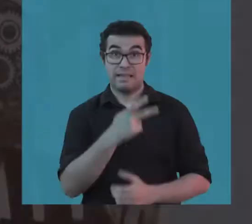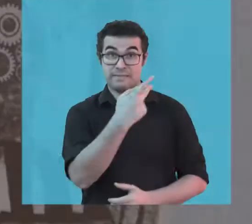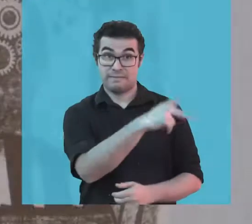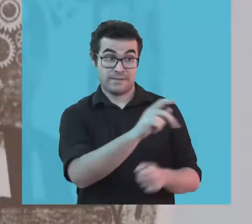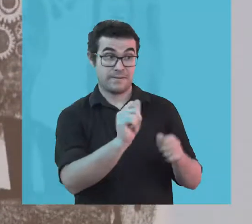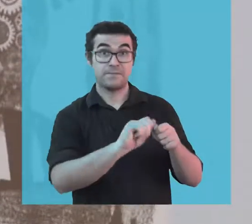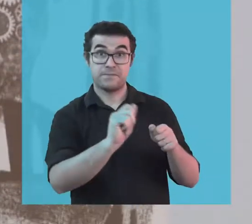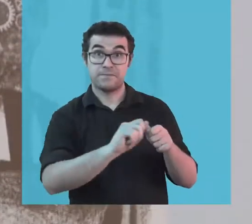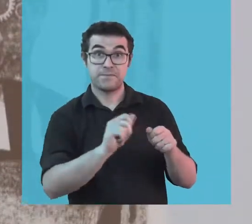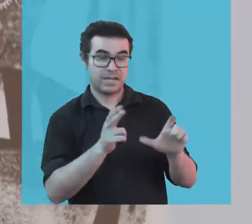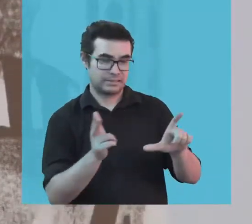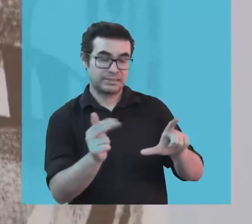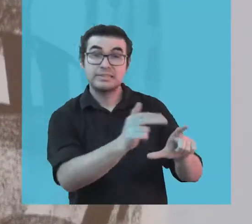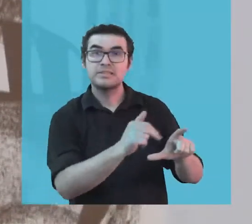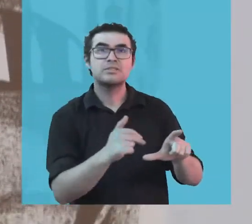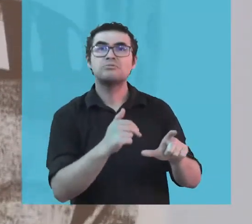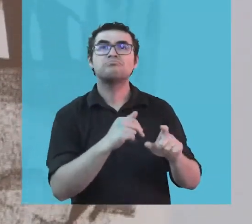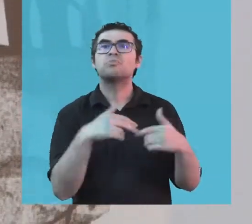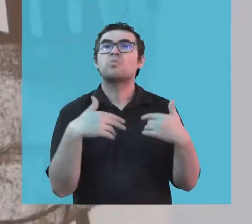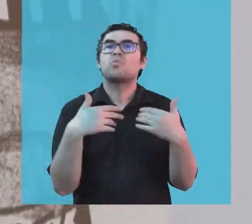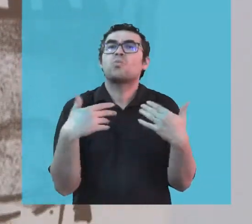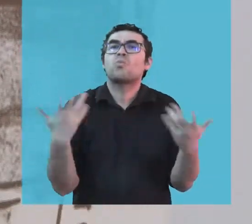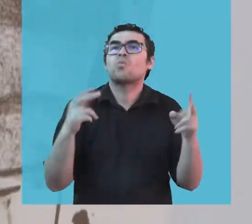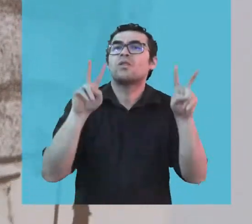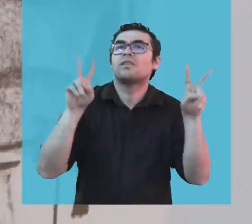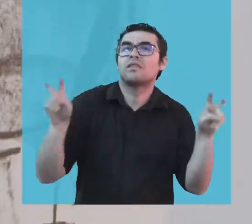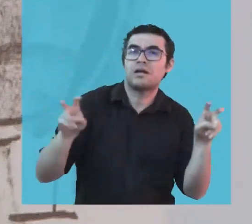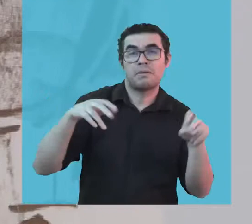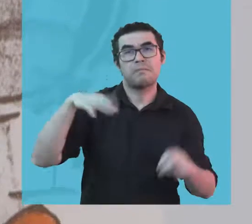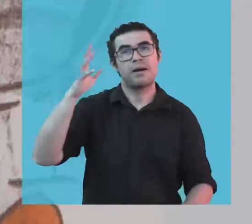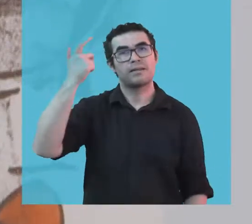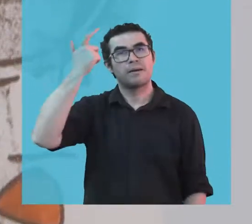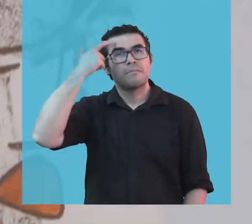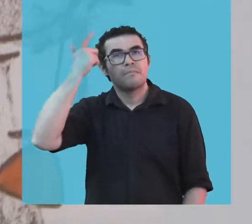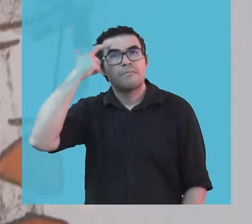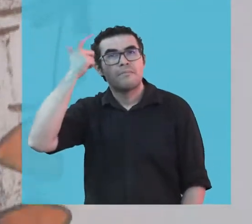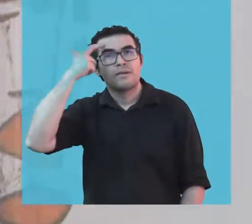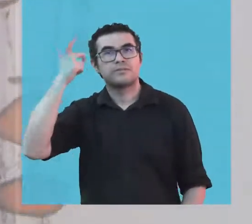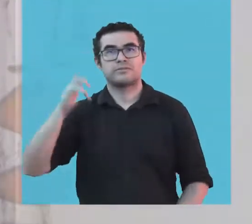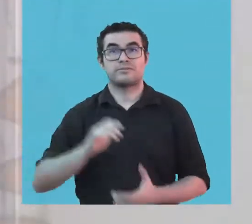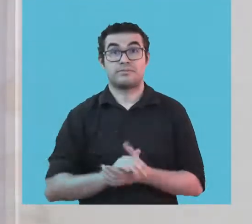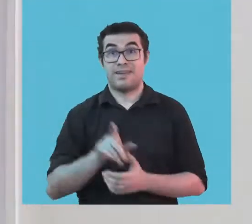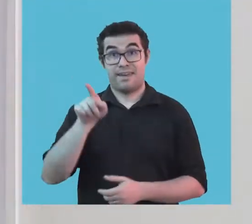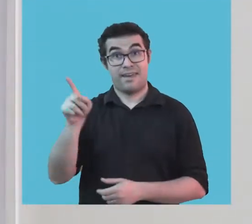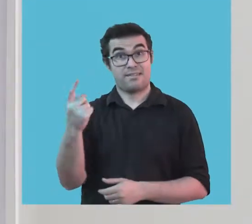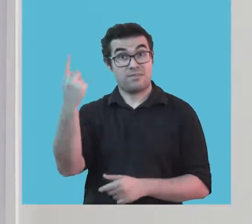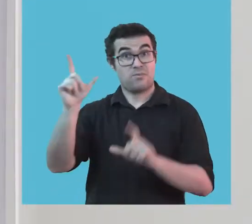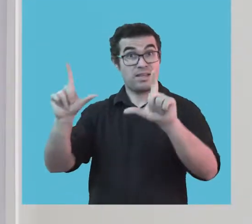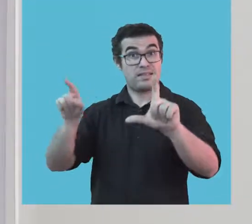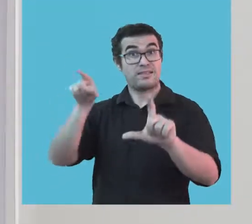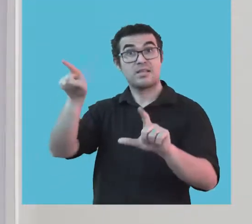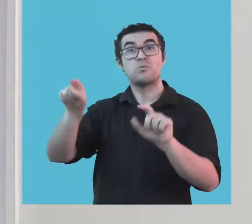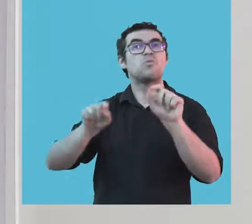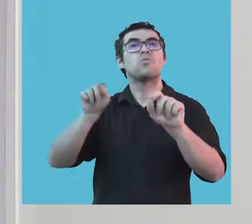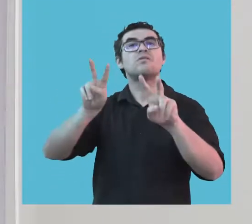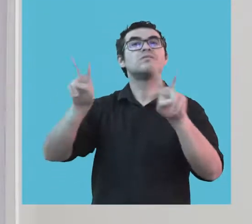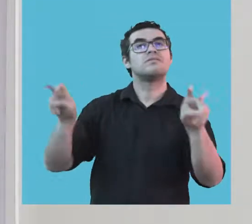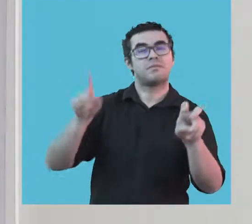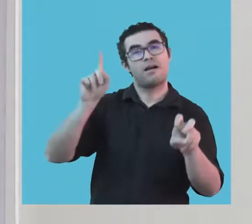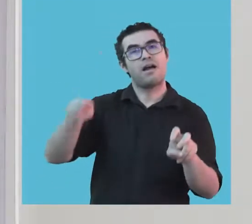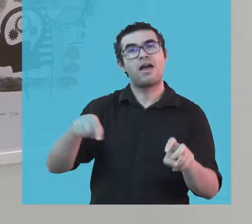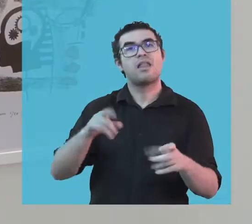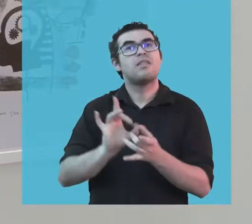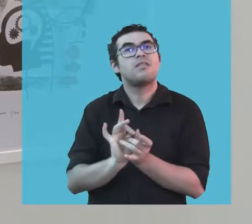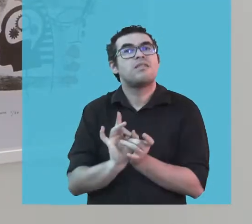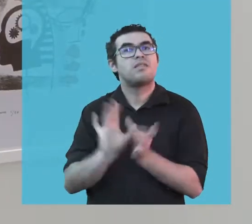As gravuras de Tomás, refletem sobre a mente humana e sua psicologia. Esta aqui, fala de liberdade de